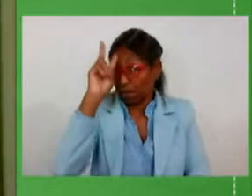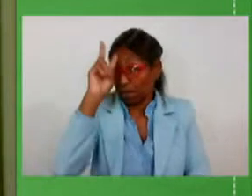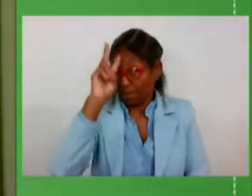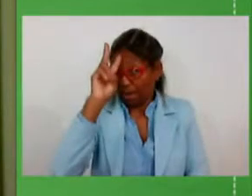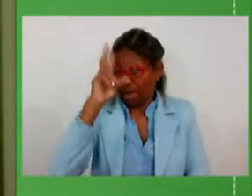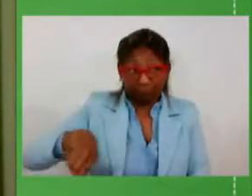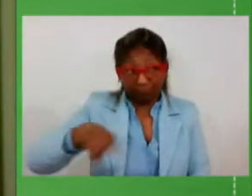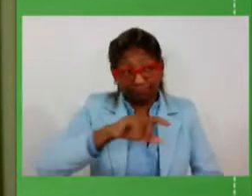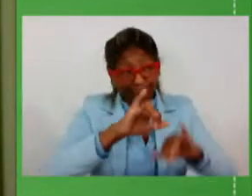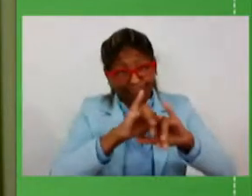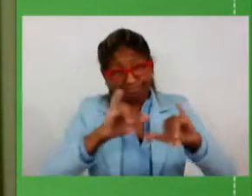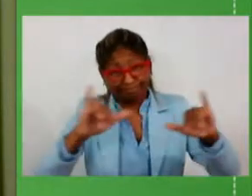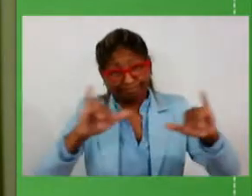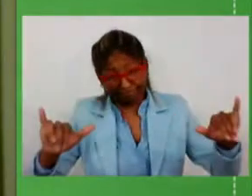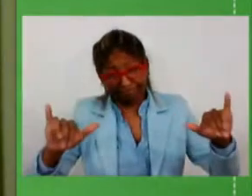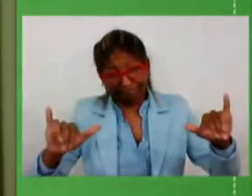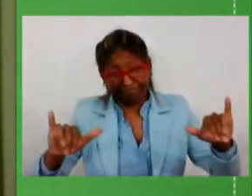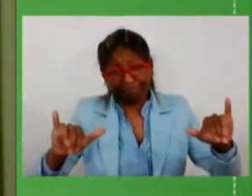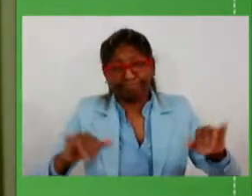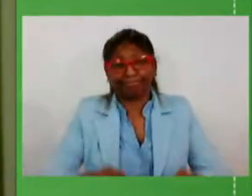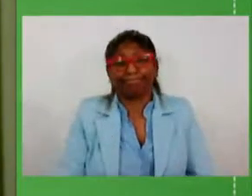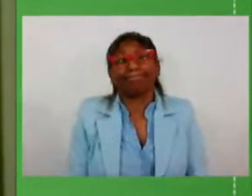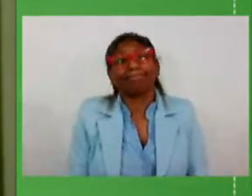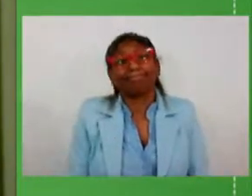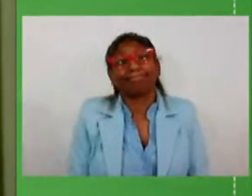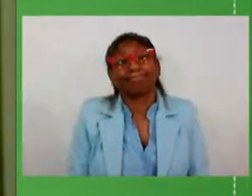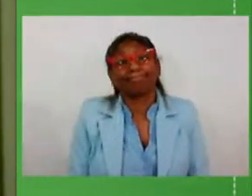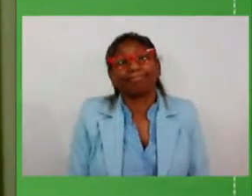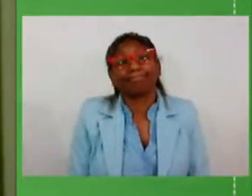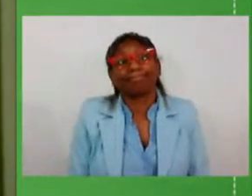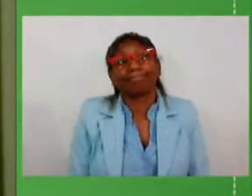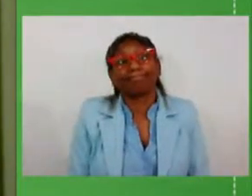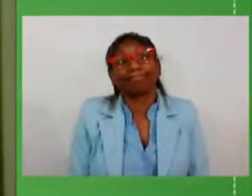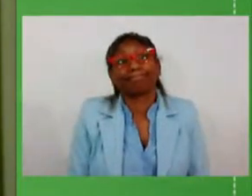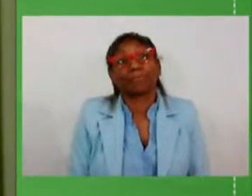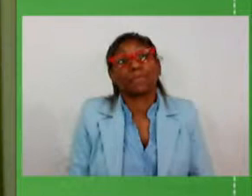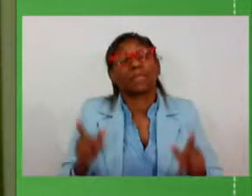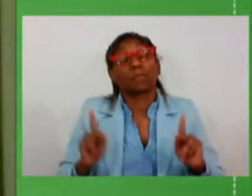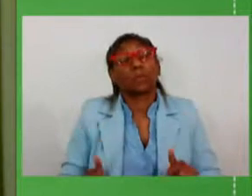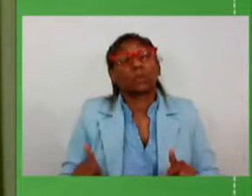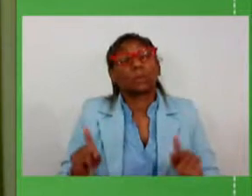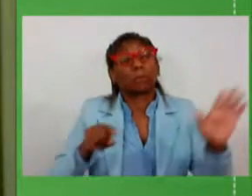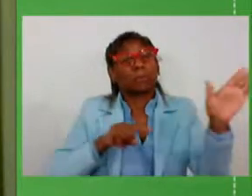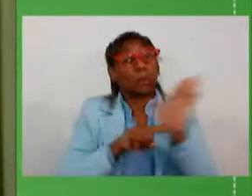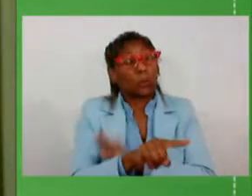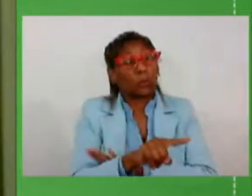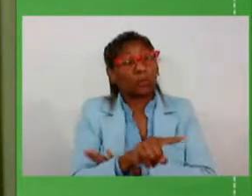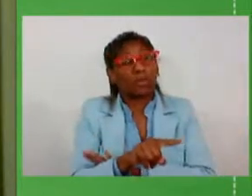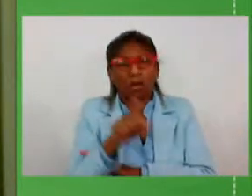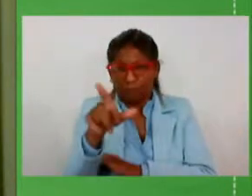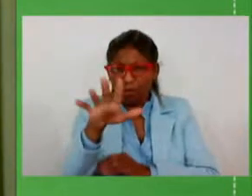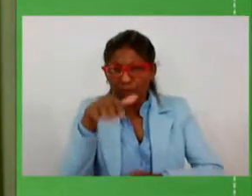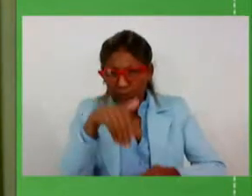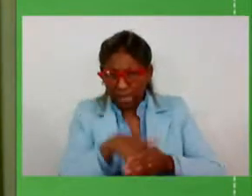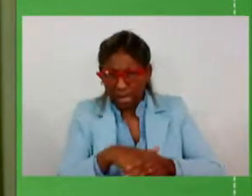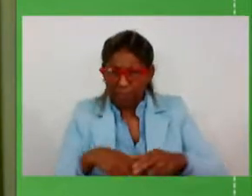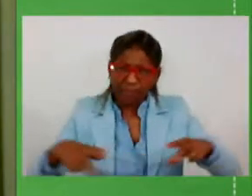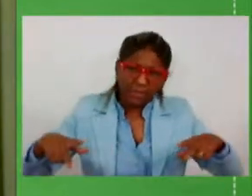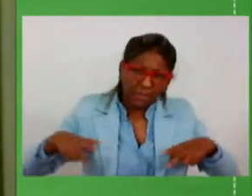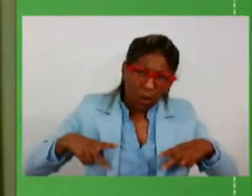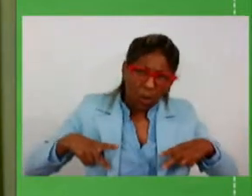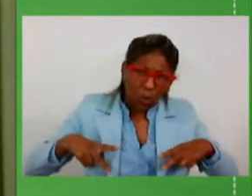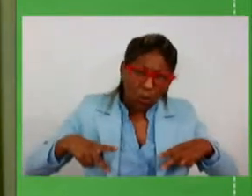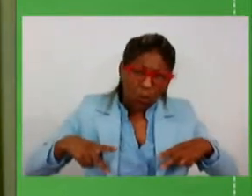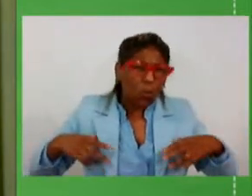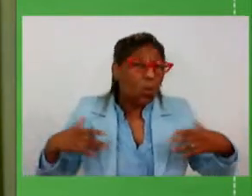transmitido ao vivo nas redes sociais muitas vezes as pessoas perguntam vocês deputados vão votar as privatizações e